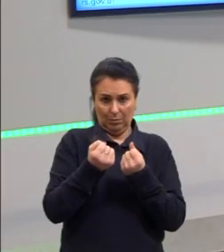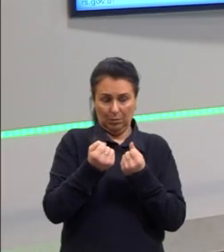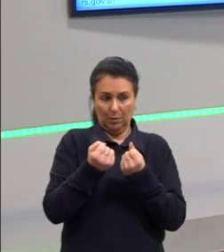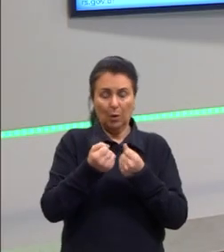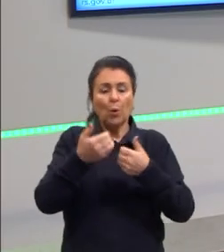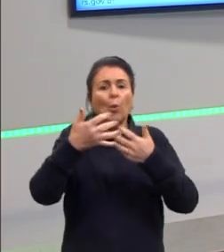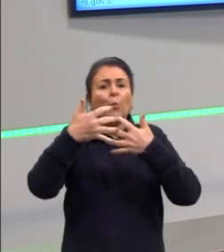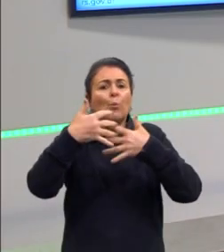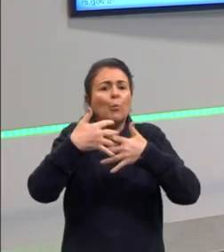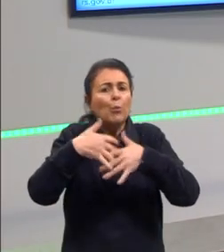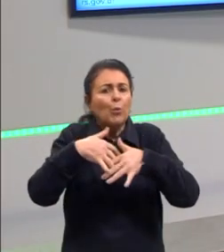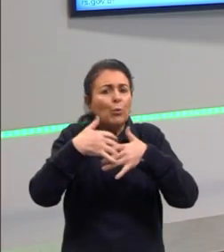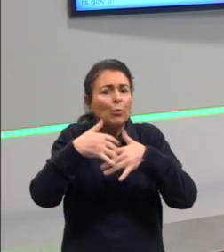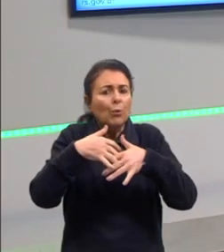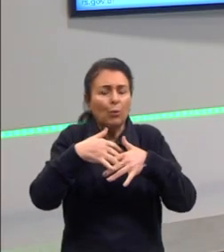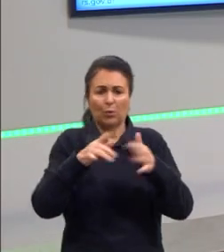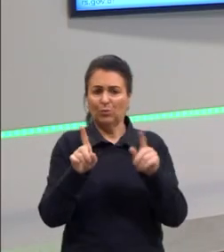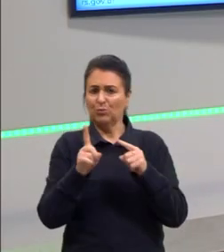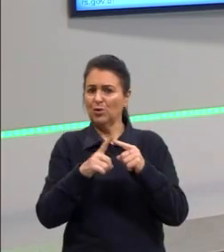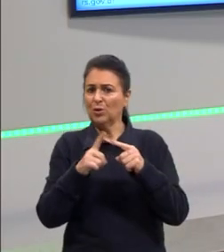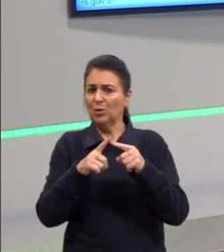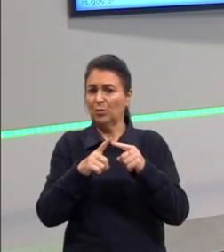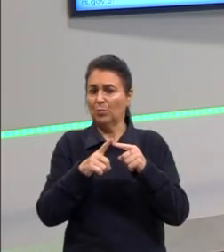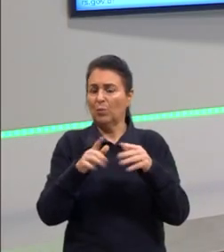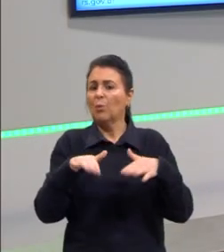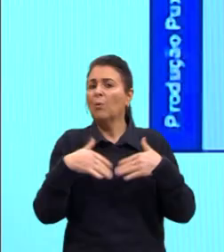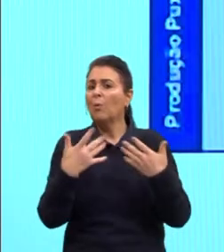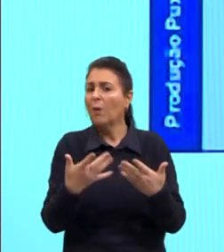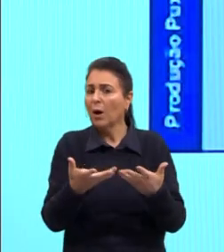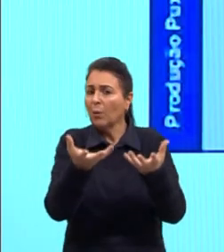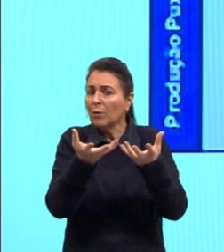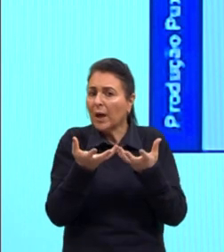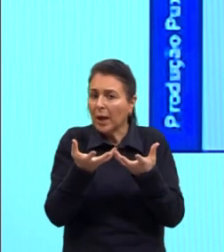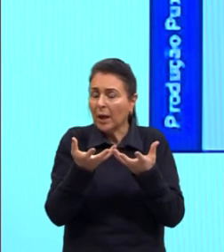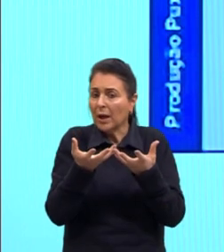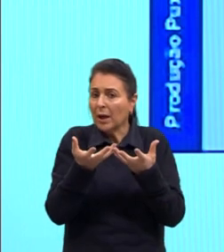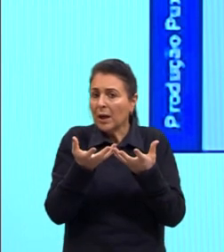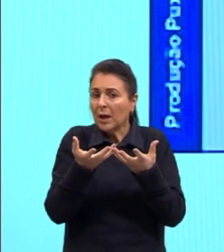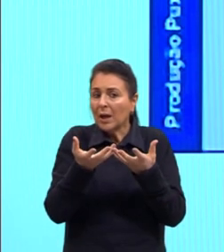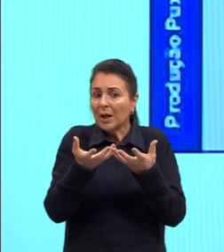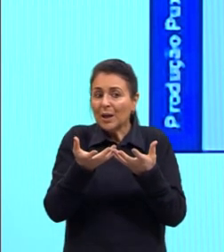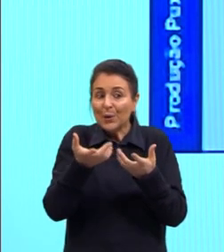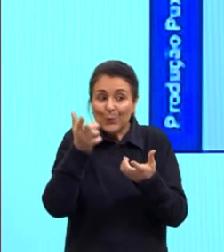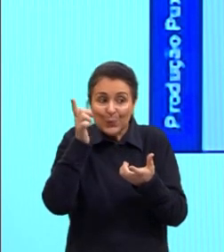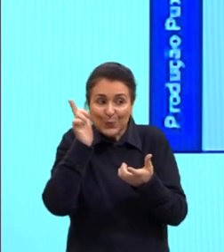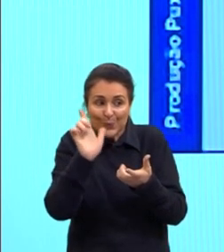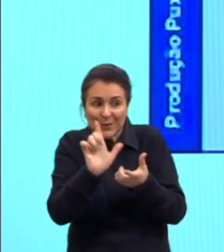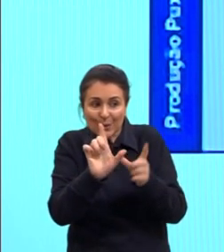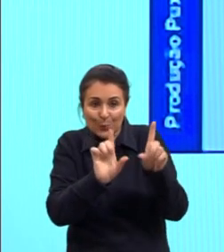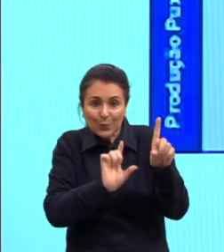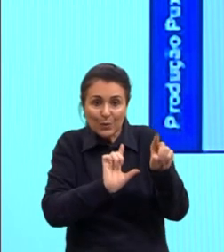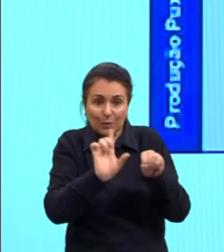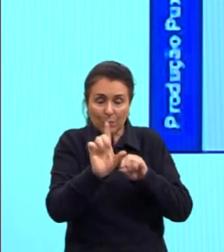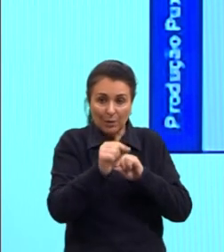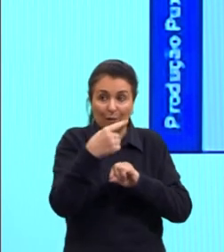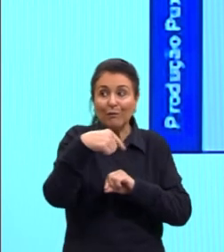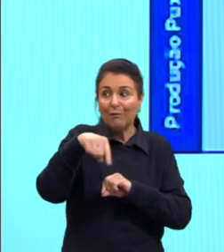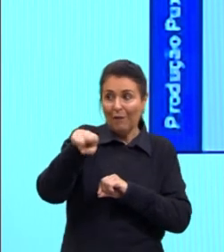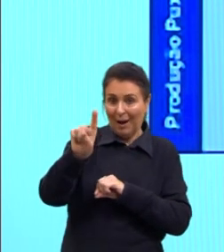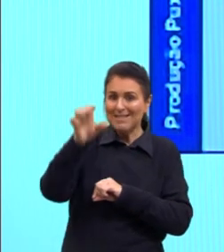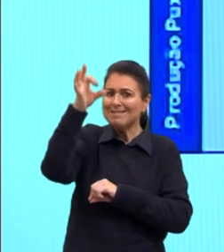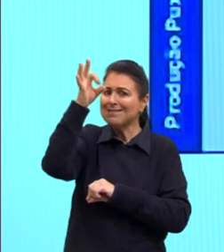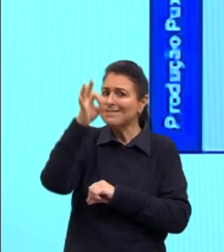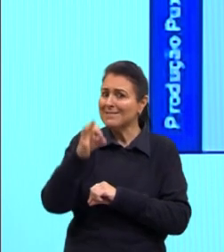a motorização, enfim, toda aquela questão aí que eu consigo escolher. vai para a produção